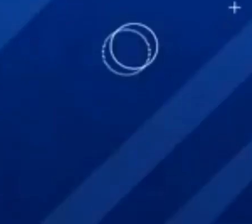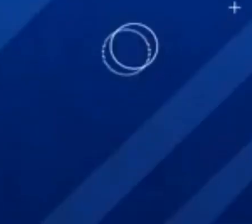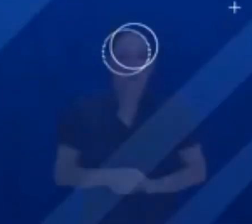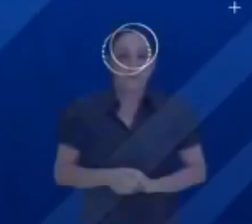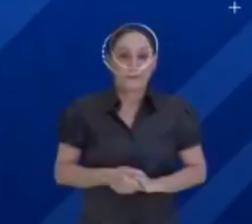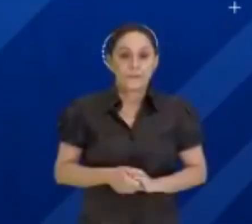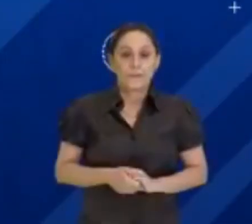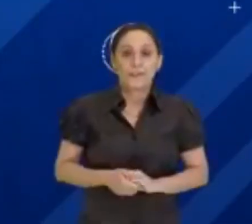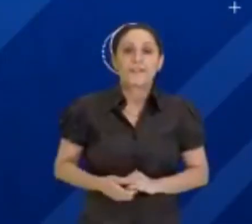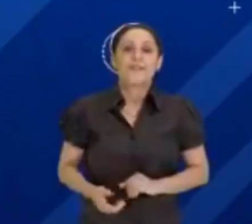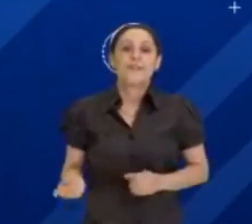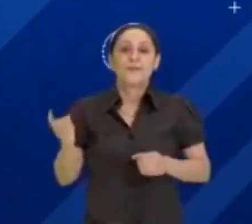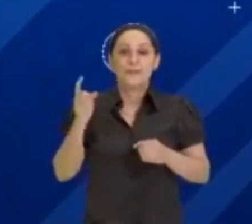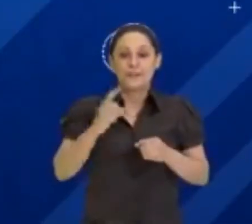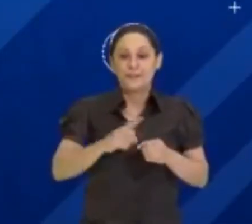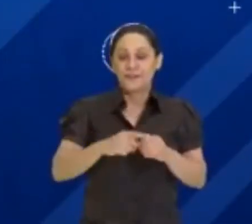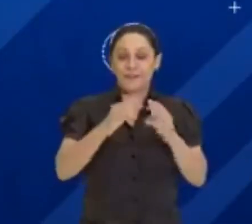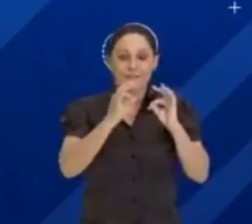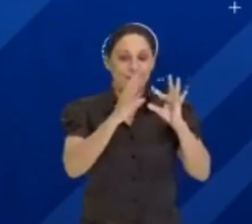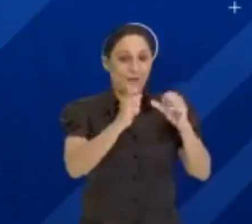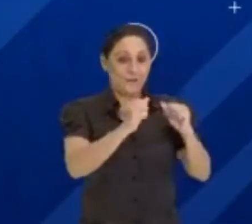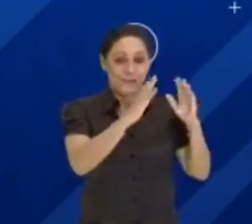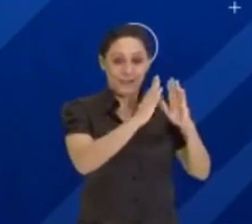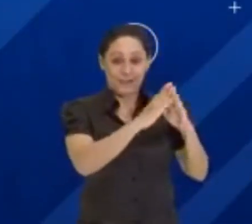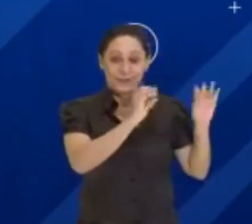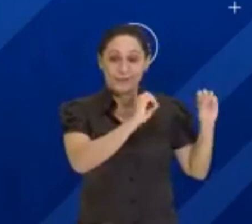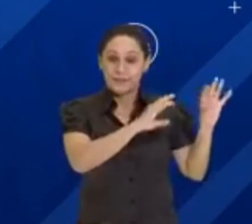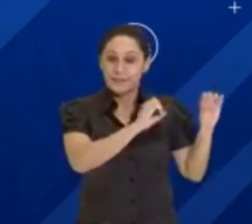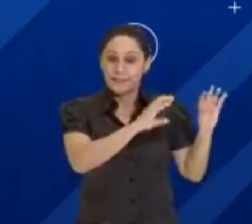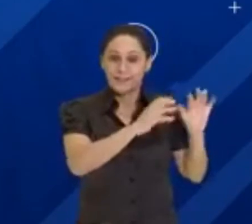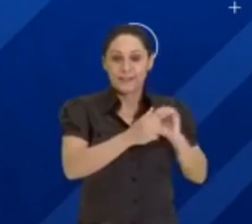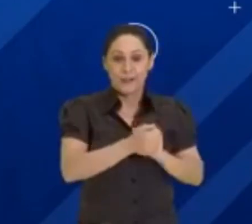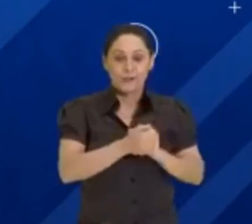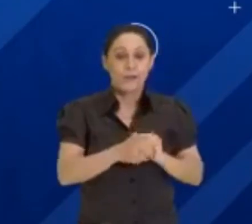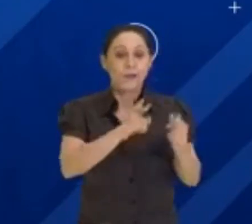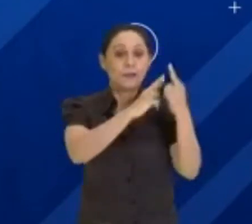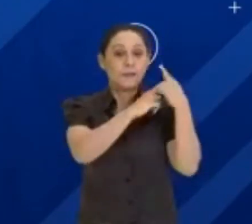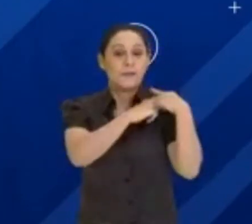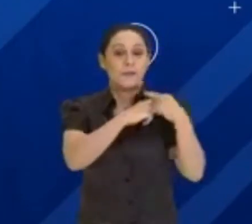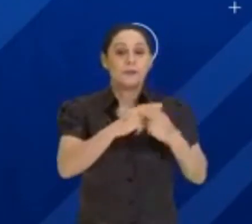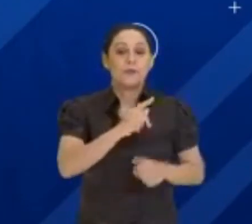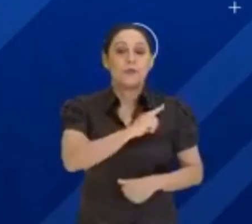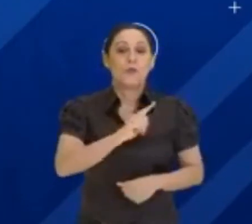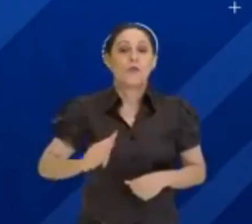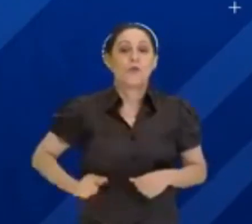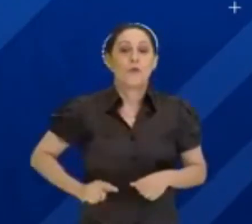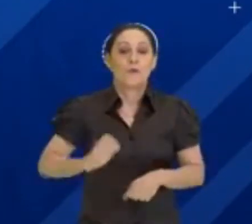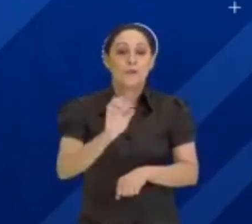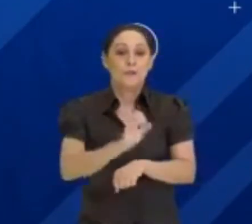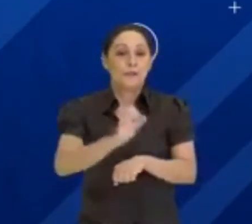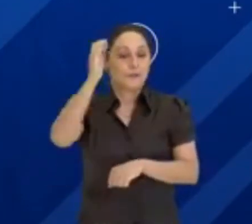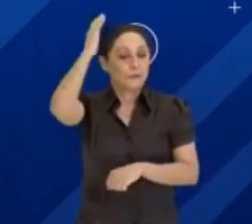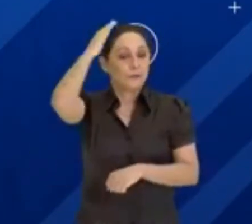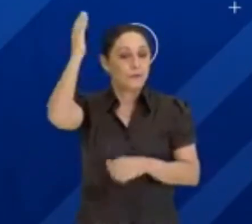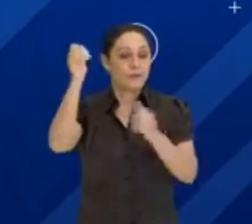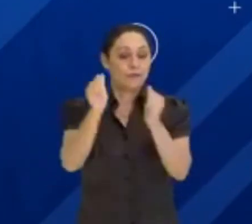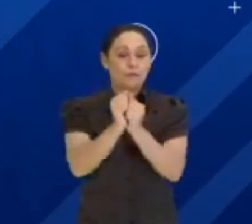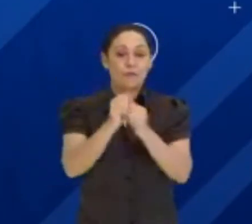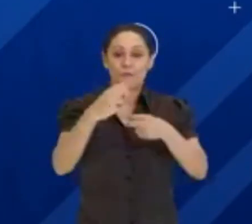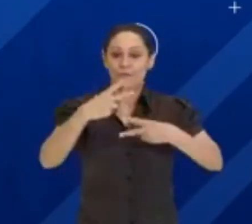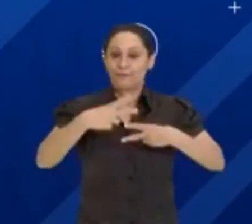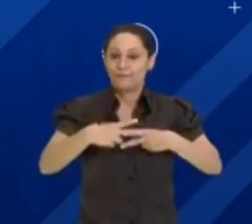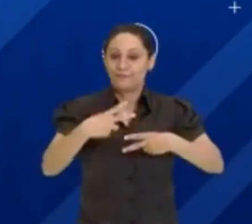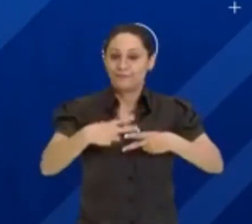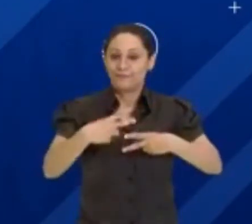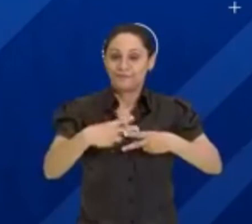Estamos de volta com o Todos em Casa pela Educação, que é uma iniciativa do Governo do Estado do Pará, por meio da Secretaria